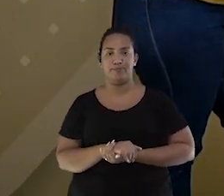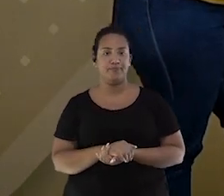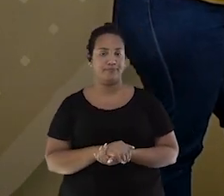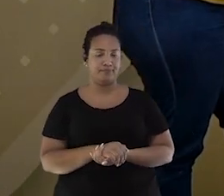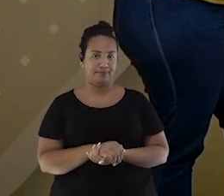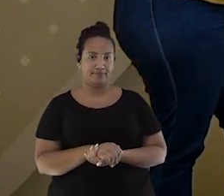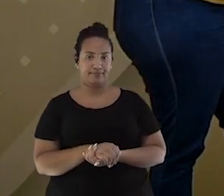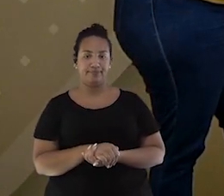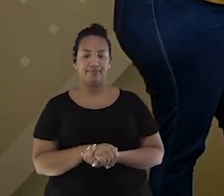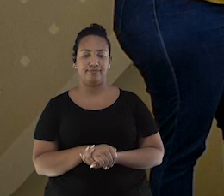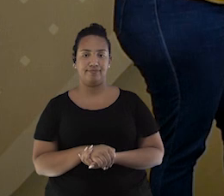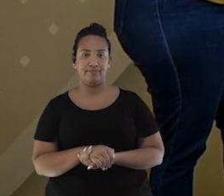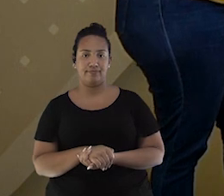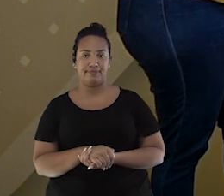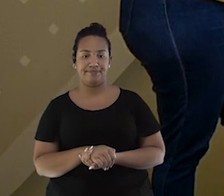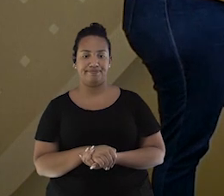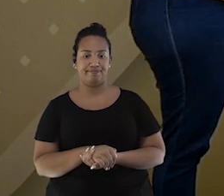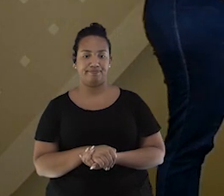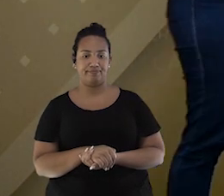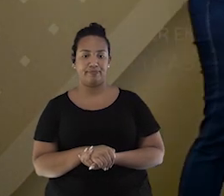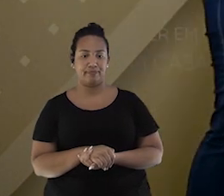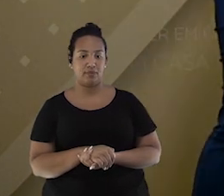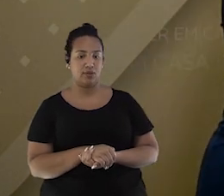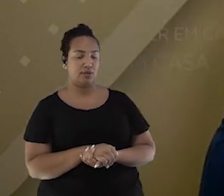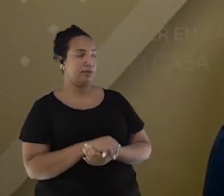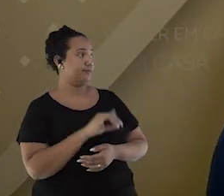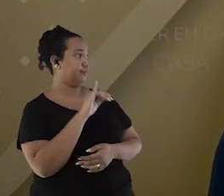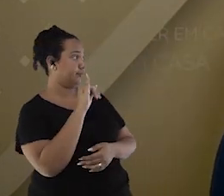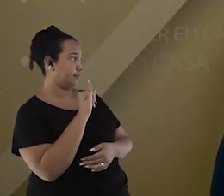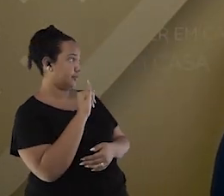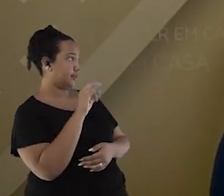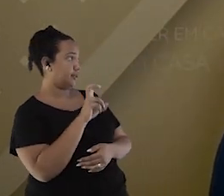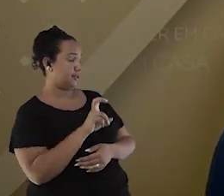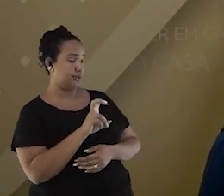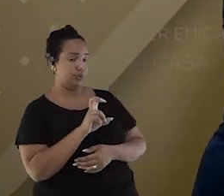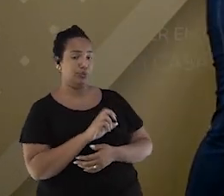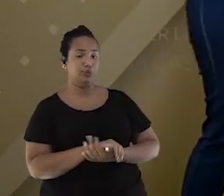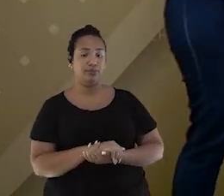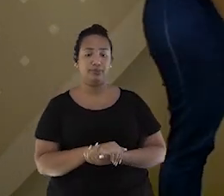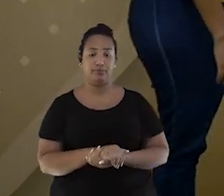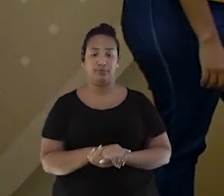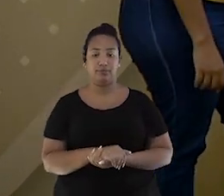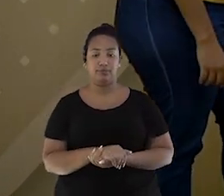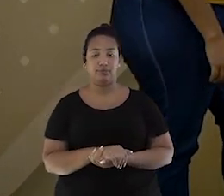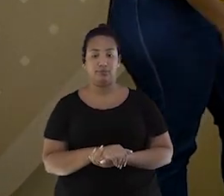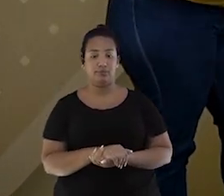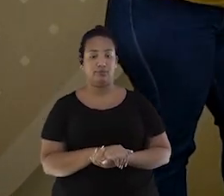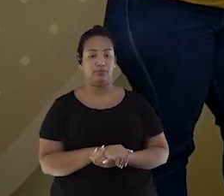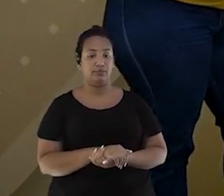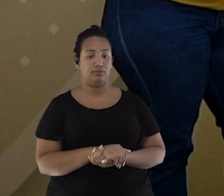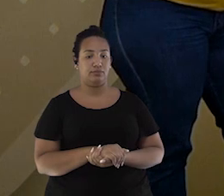Hmm... I5. I5. Vamos ver.